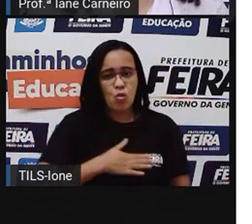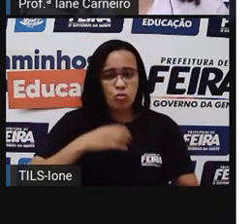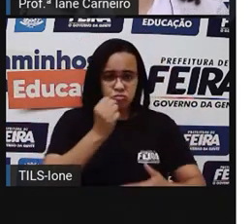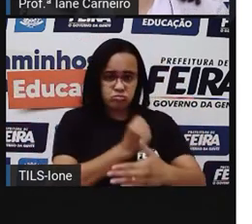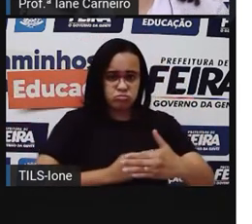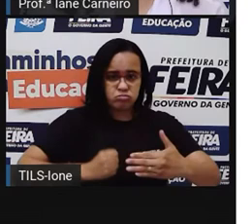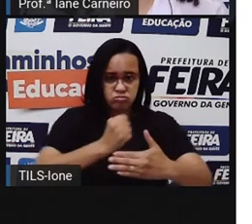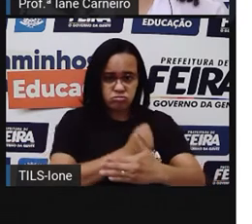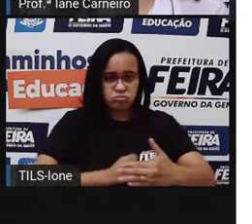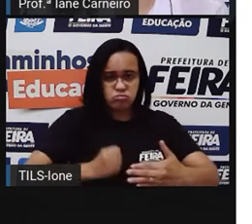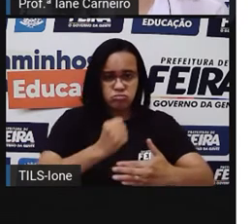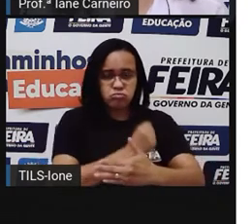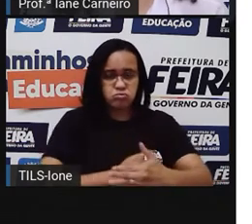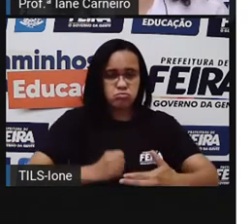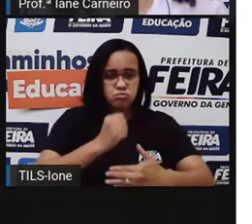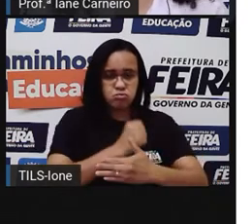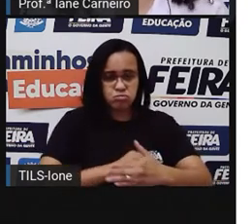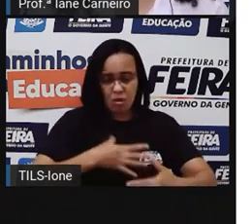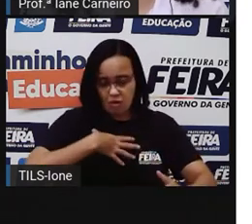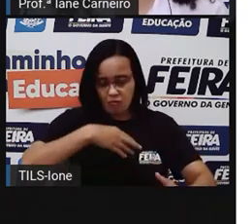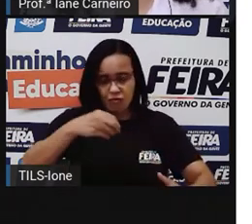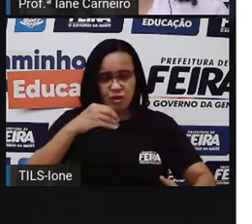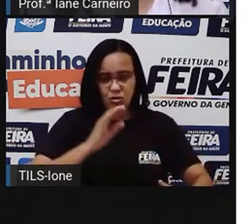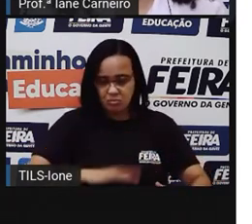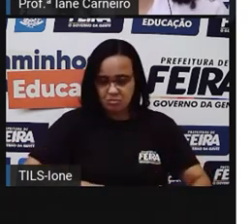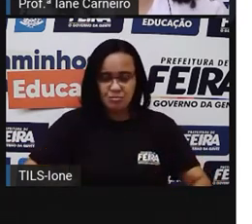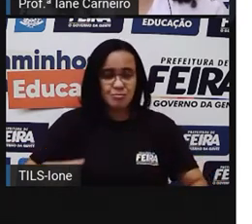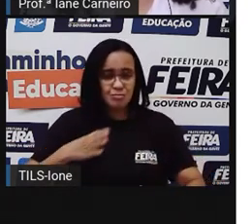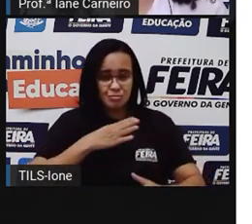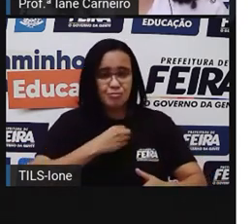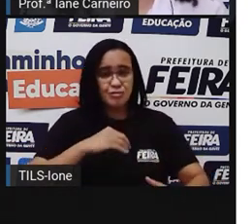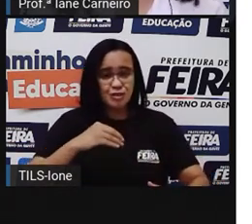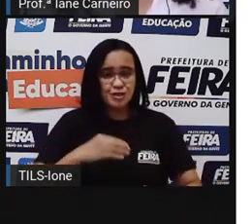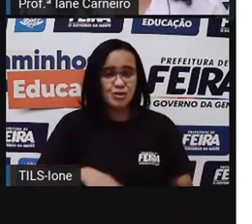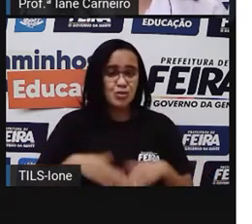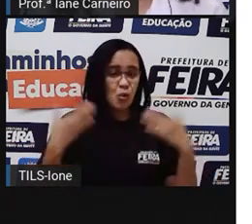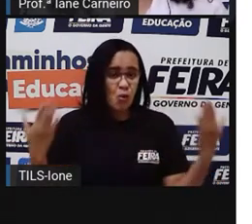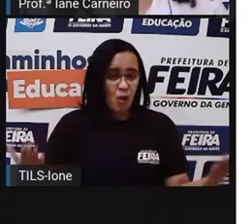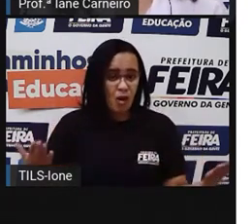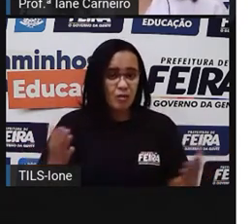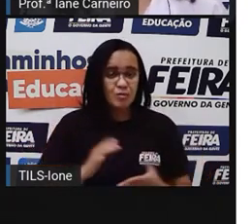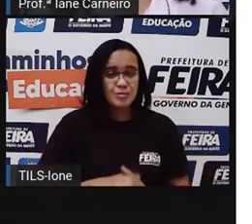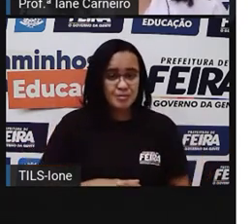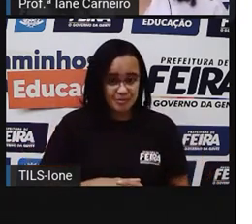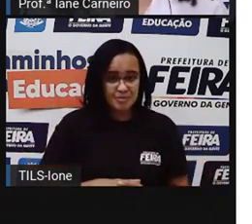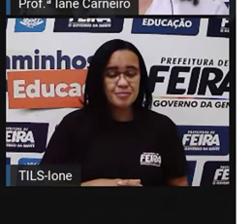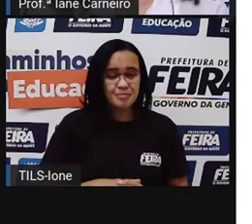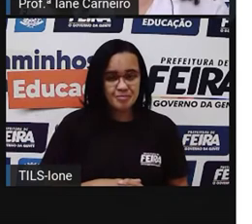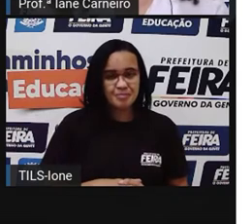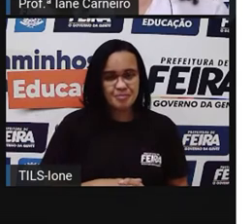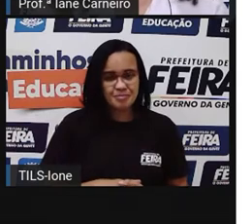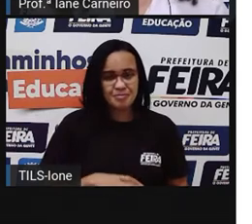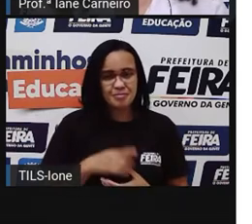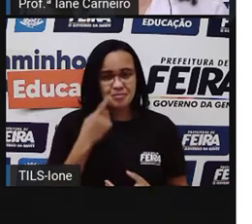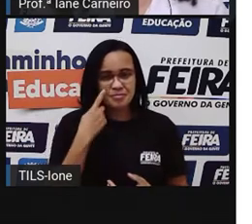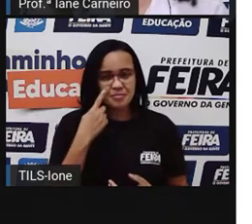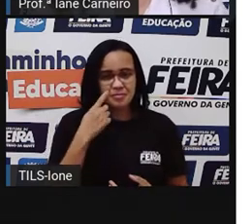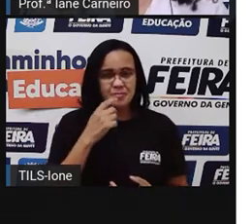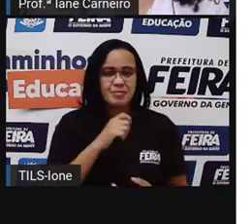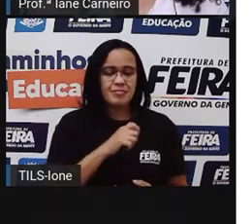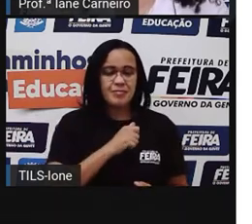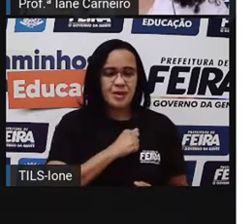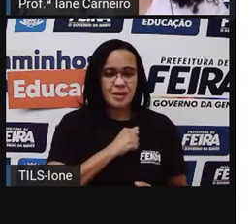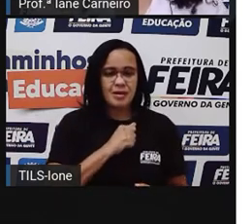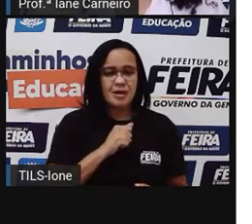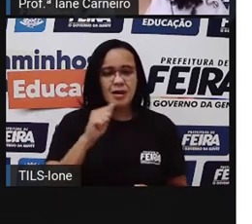meus pintinhos. Quem é? Essa aqui não era uma lenda do folclore, né? Aqui é uma outra história que é só para ilustrar aqui